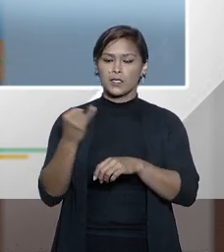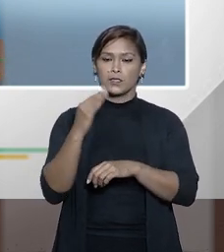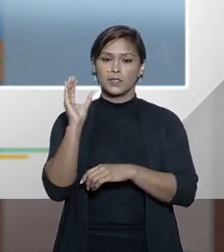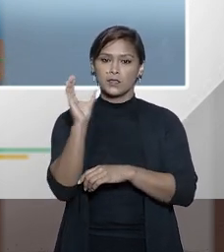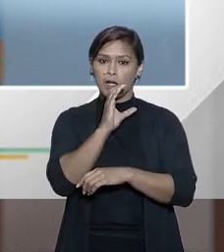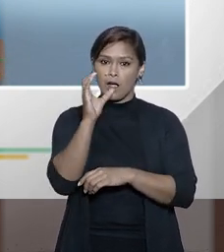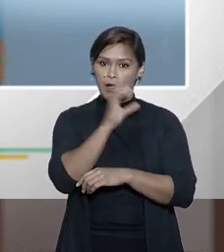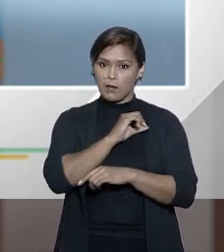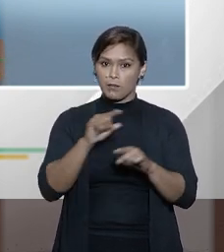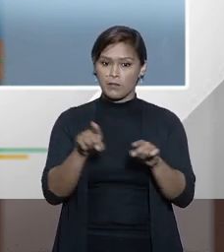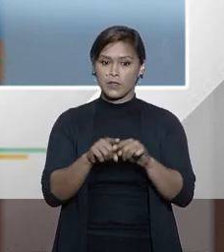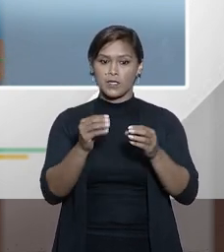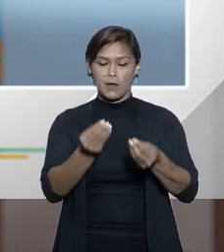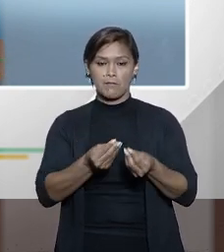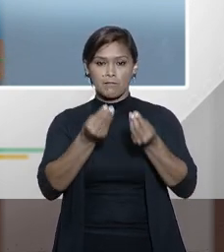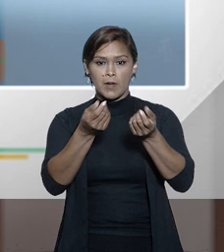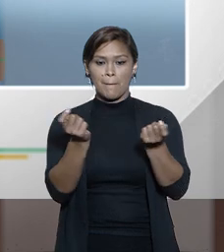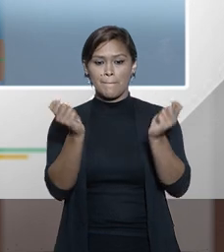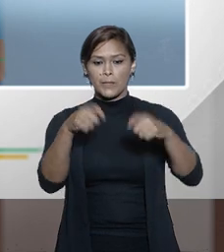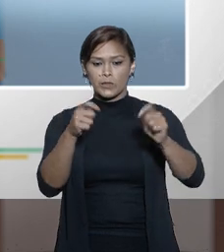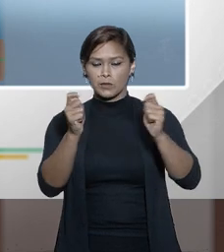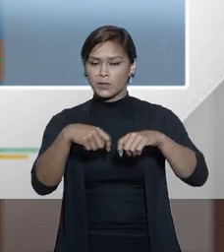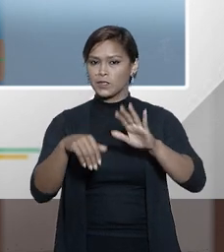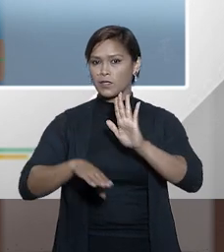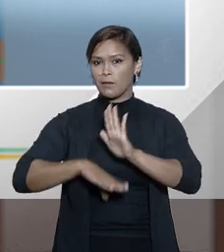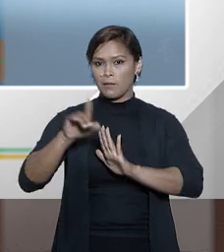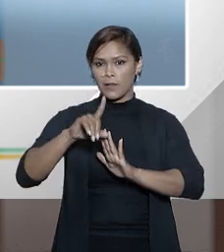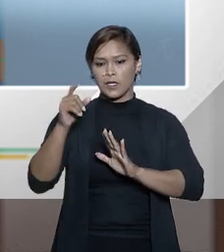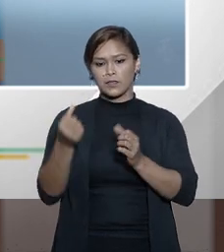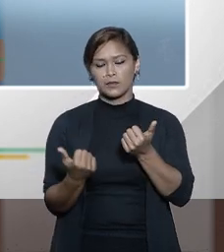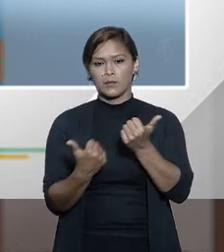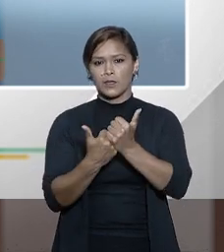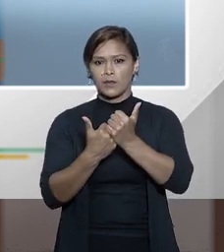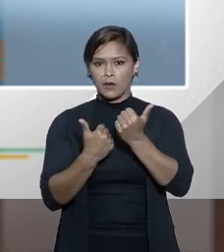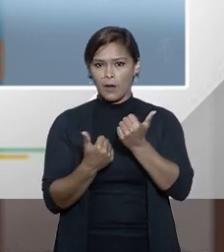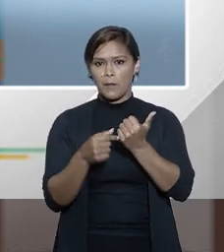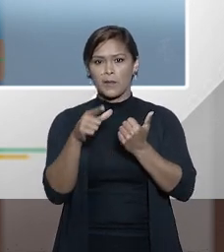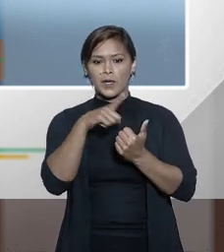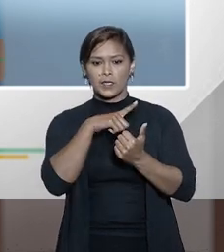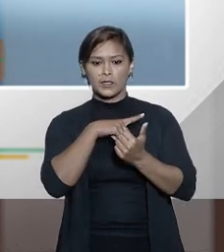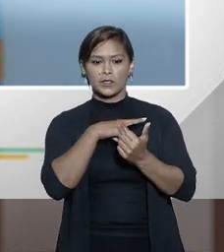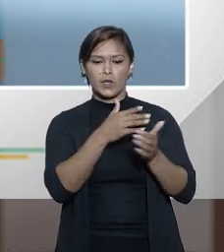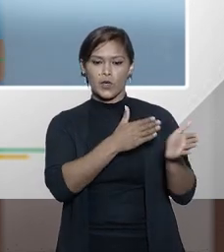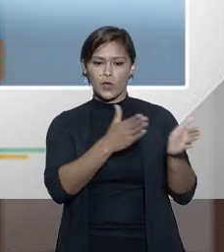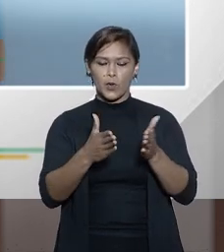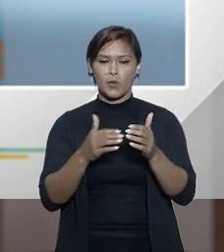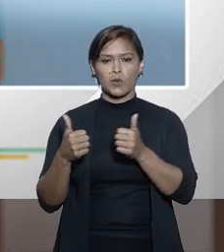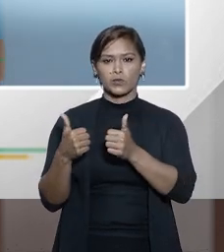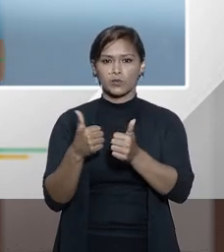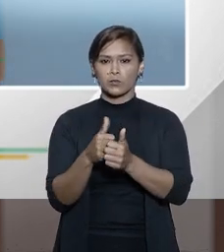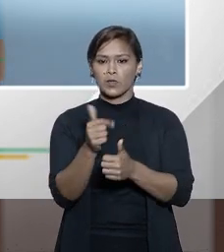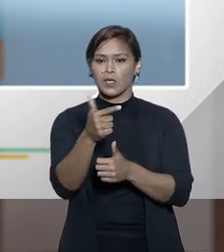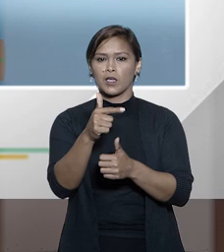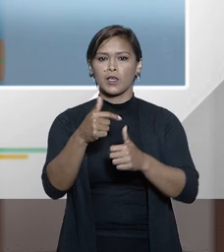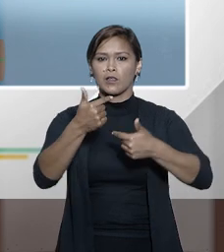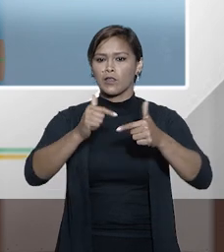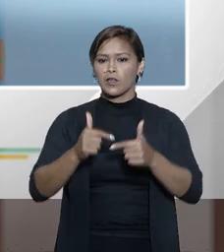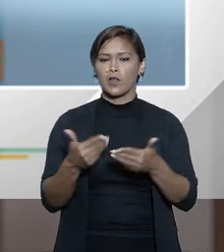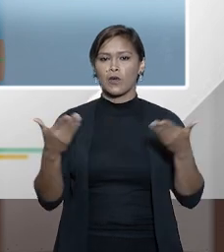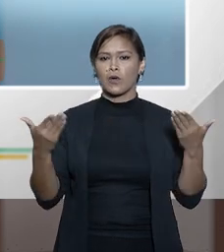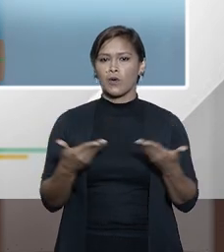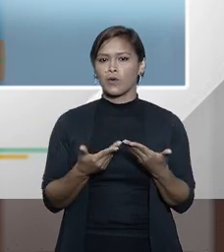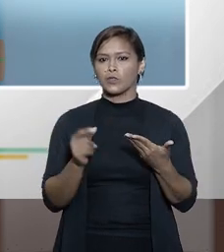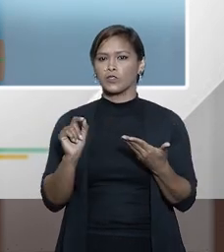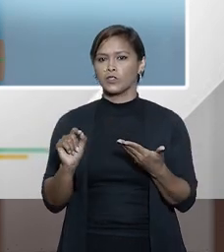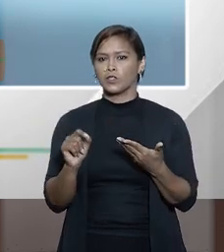agilidade e maiores possibilidades numa cooperação que por um outro instrumento que a gente não tratou tanto hoje